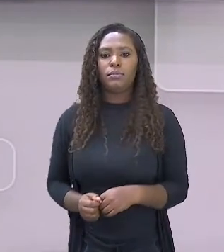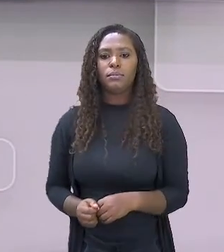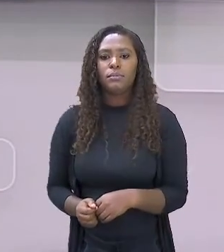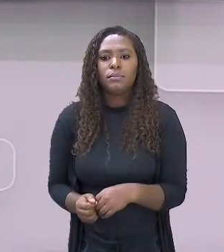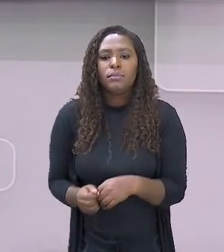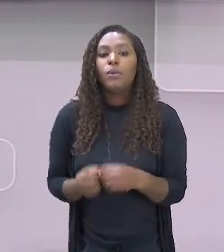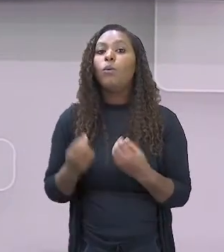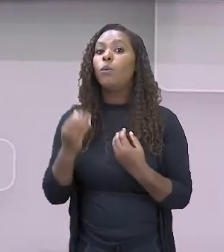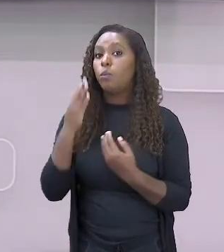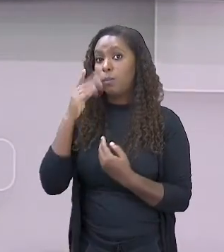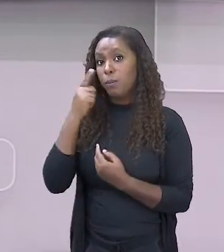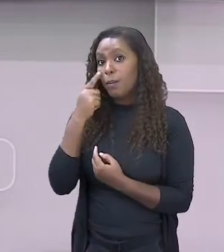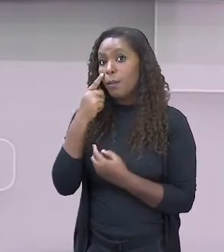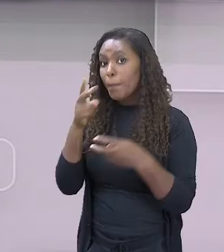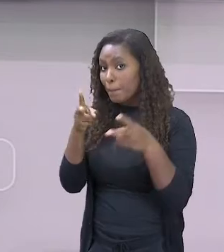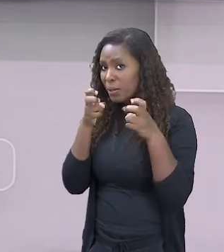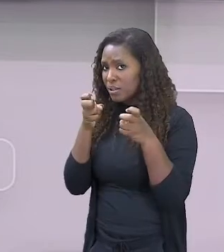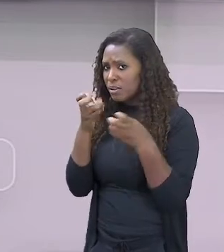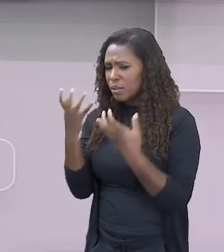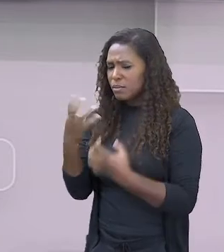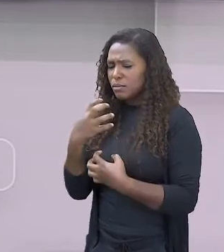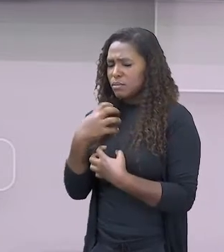Façam aí, ó, sintam.